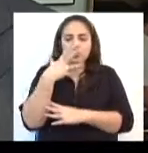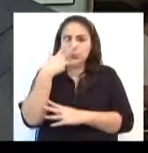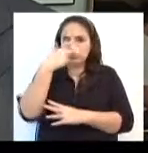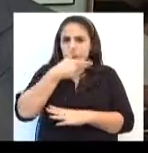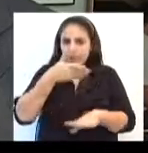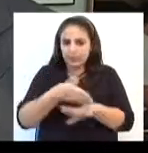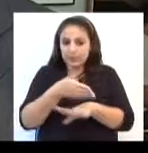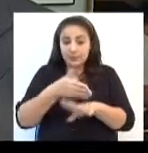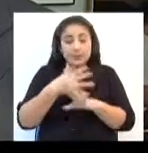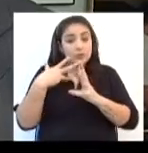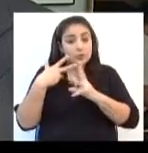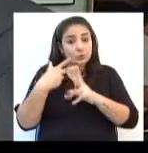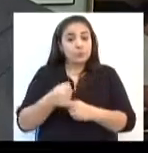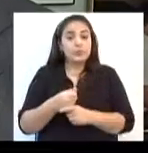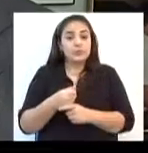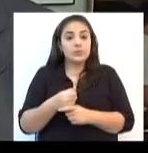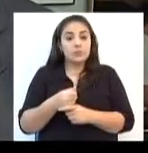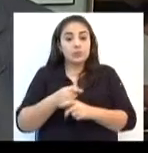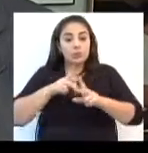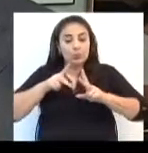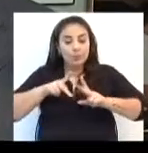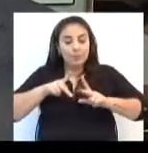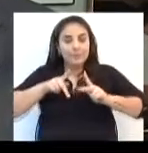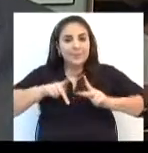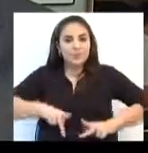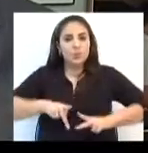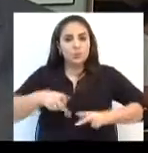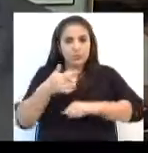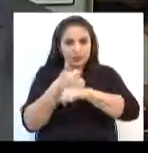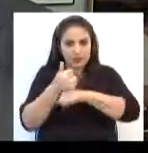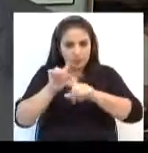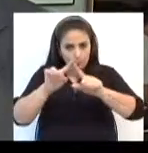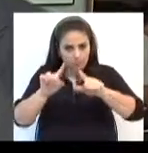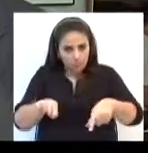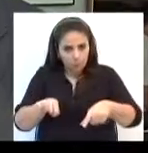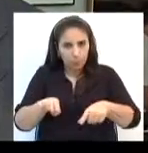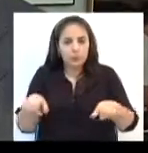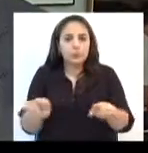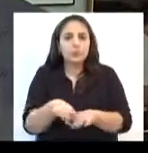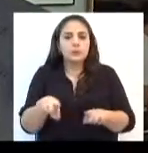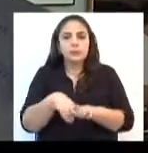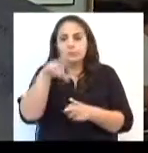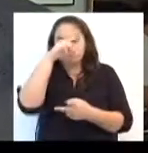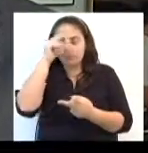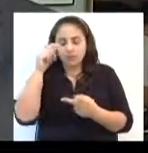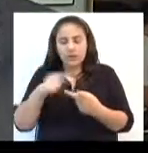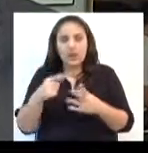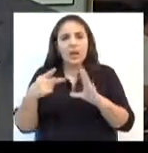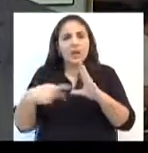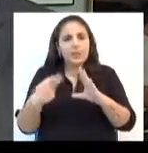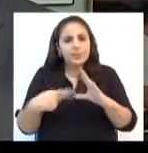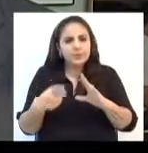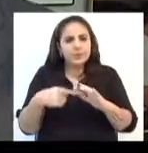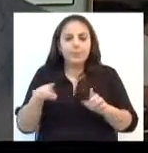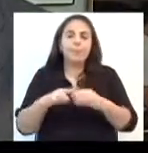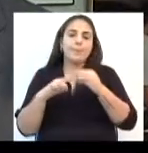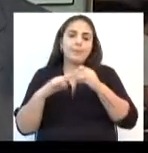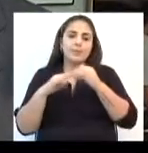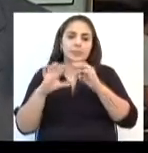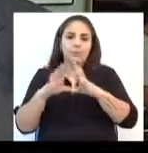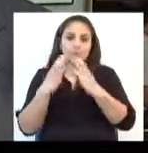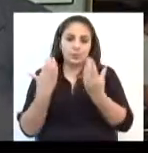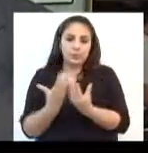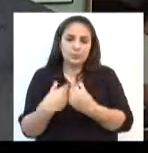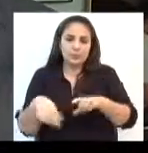belo com a participação de todos. Os agentes públicos, que é o executivo municipal, que é o poder legislativo, principalmente